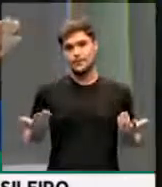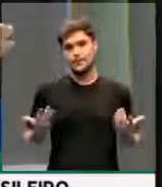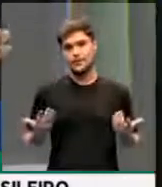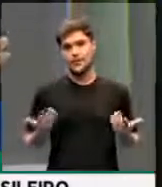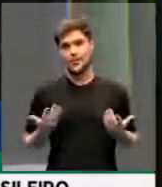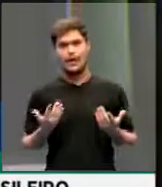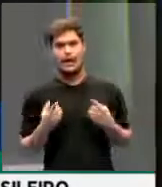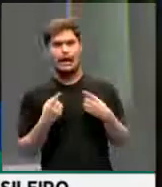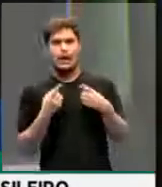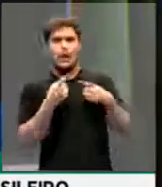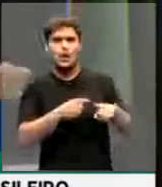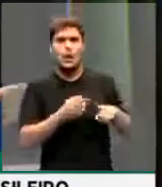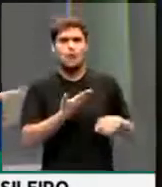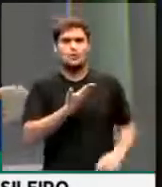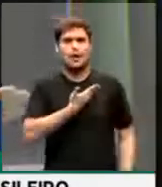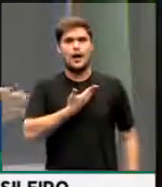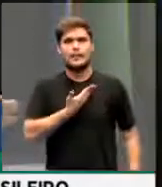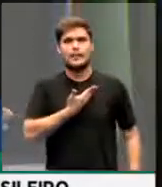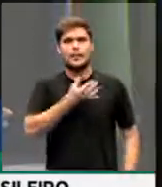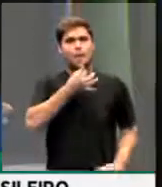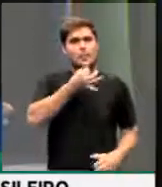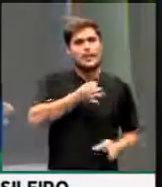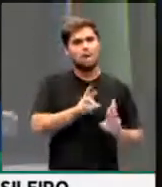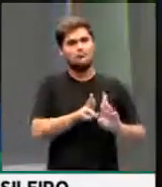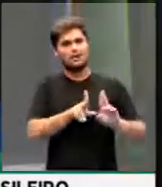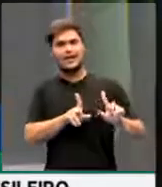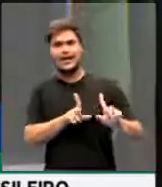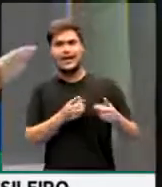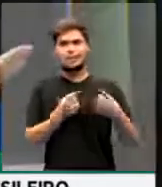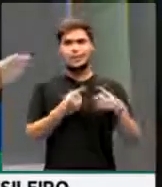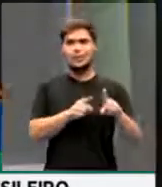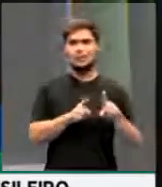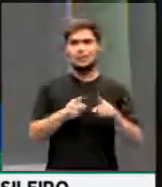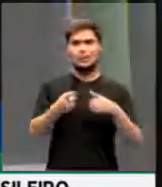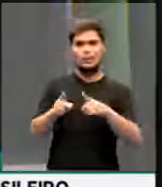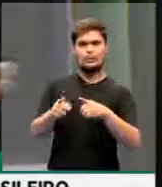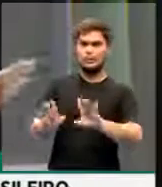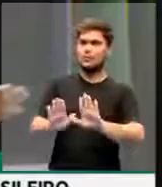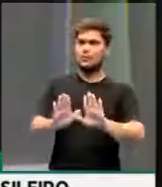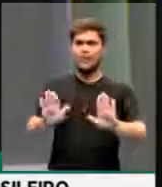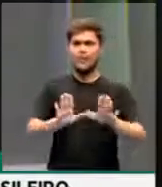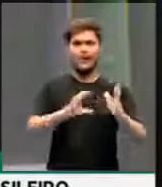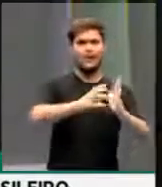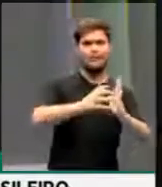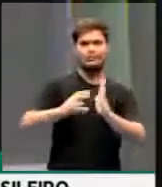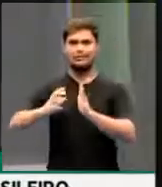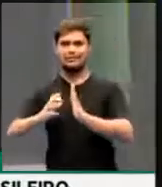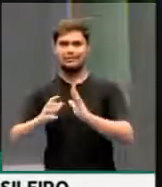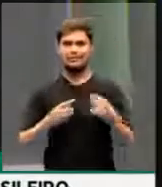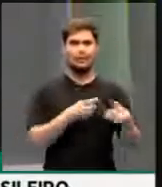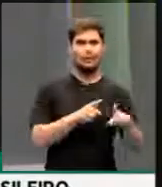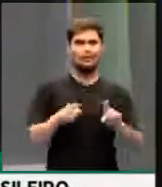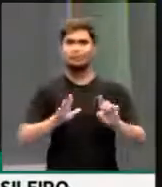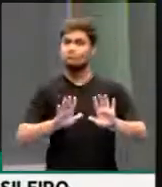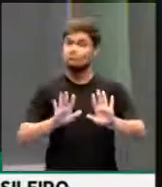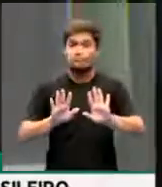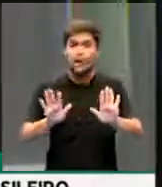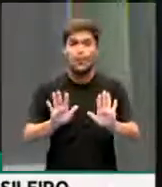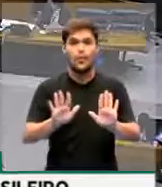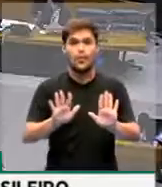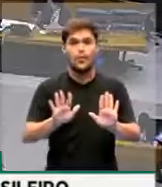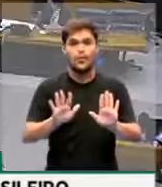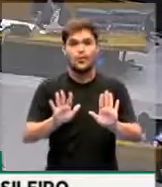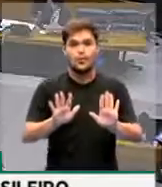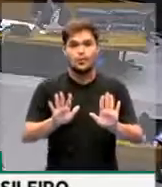nada contra os colegas que pensam diferente. Não estamos transformando isso numa questão partidária, não é um a qualquer partido. É uma